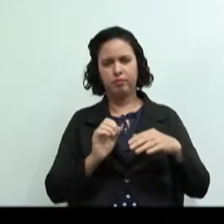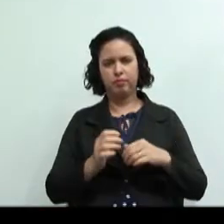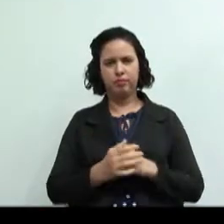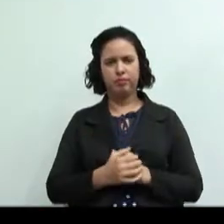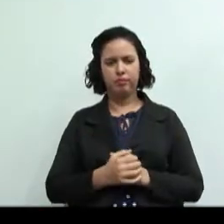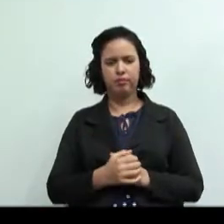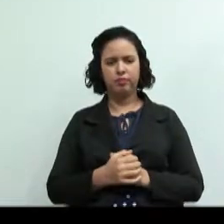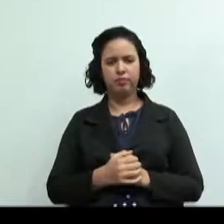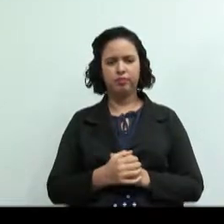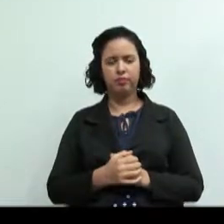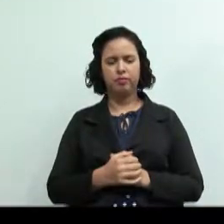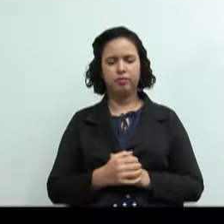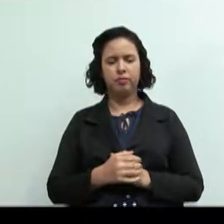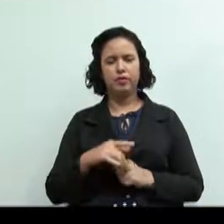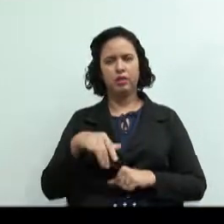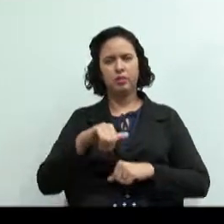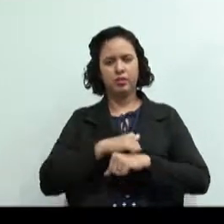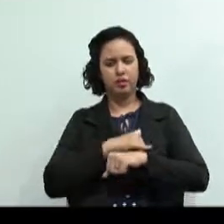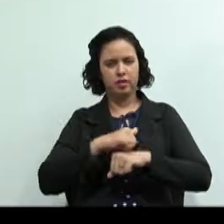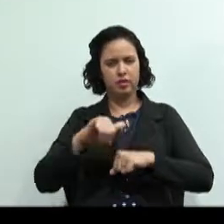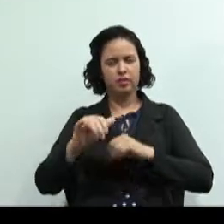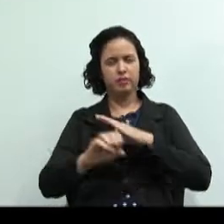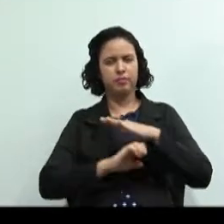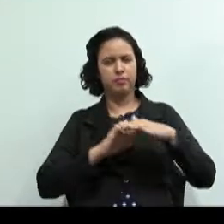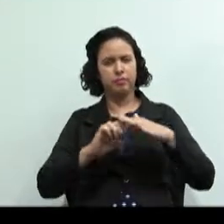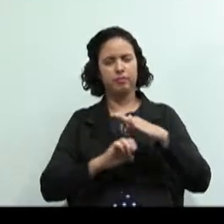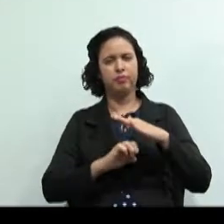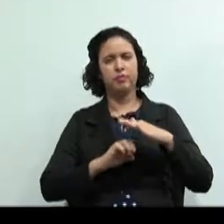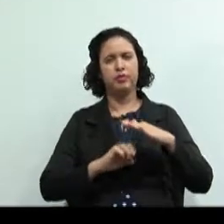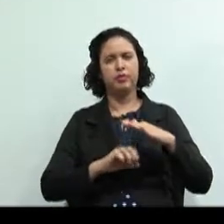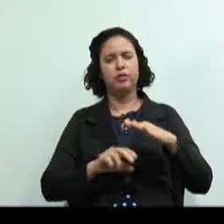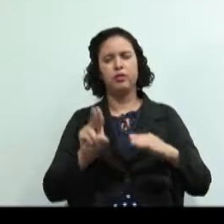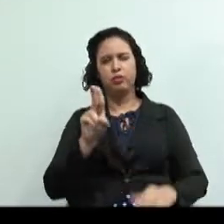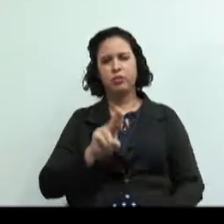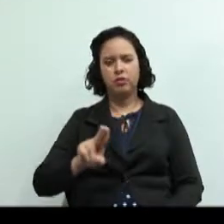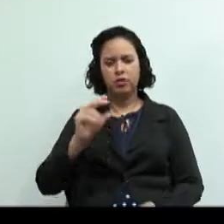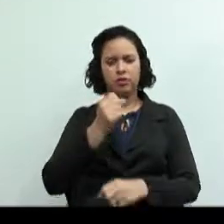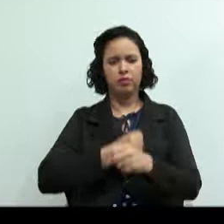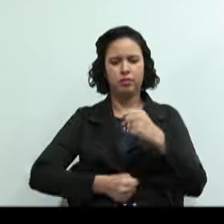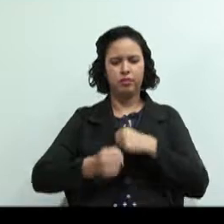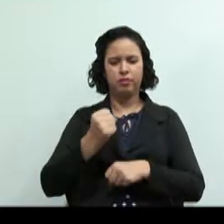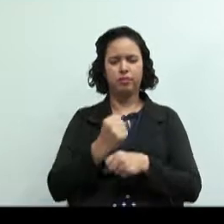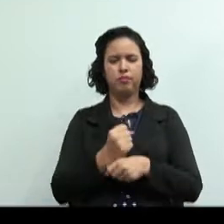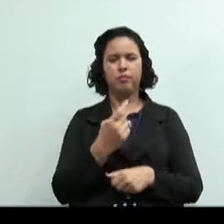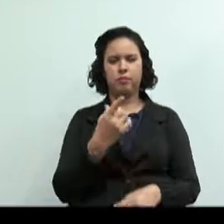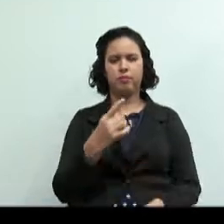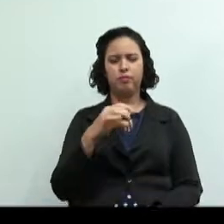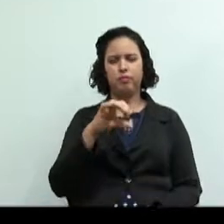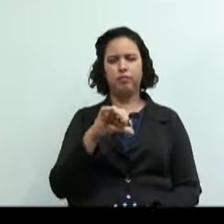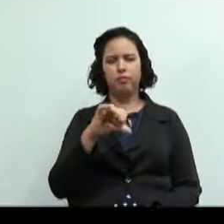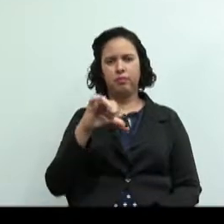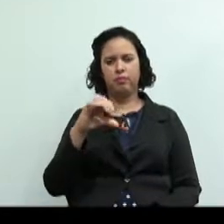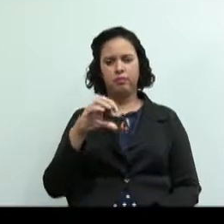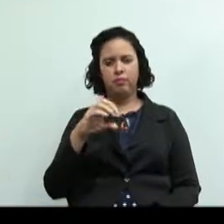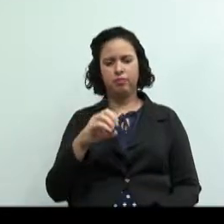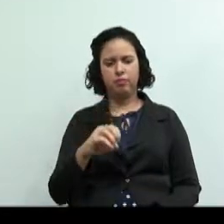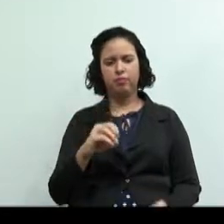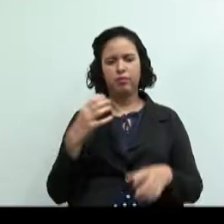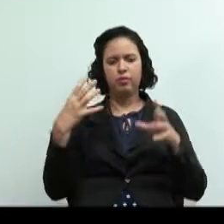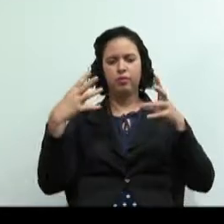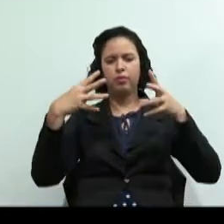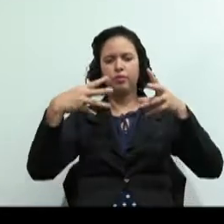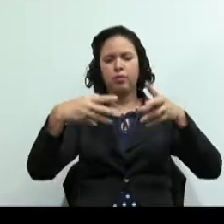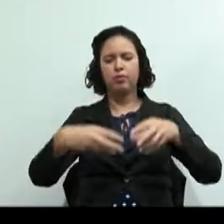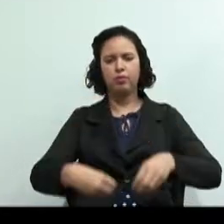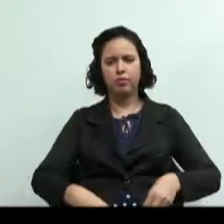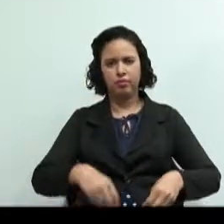é uma estratégia empresarial muito utilizada desde os anos 90 praticamente todos os setores de